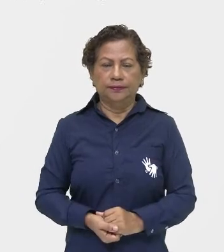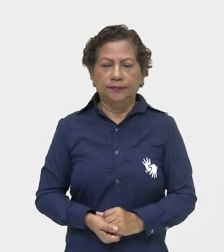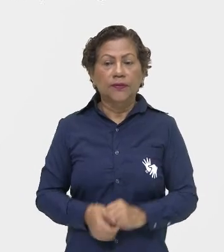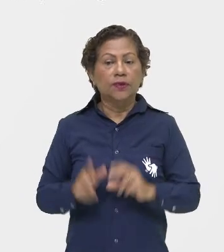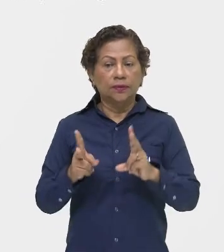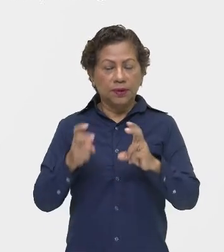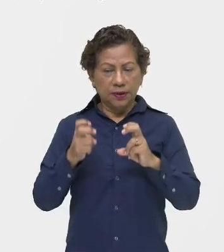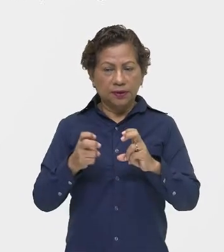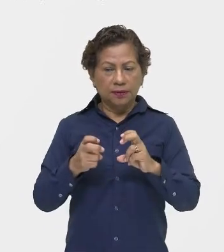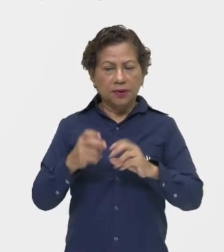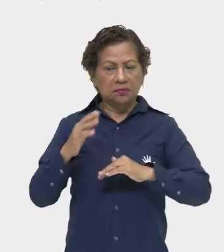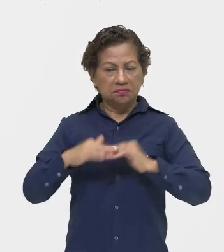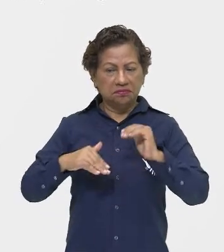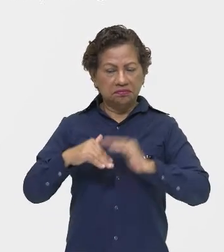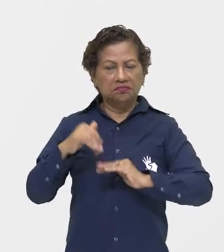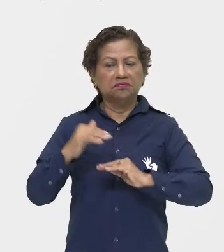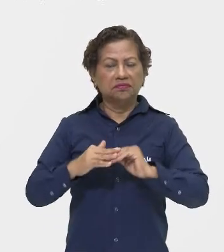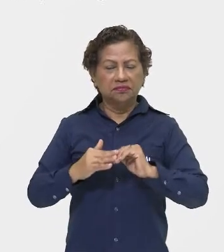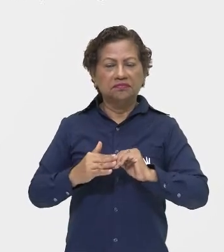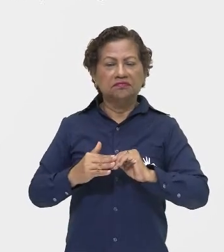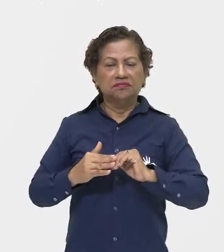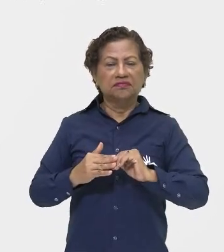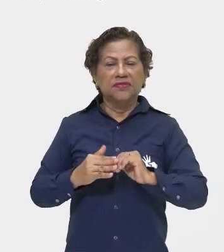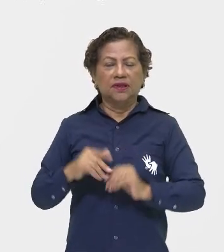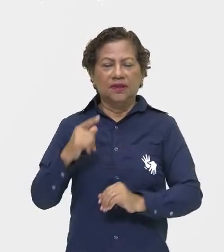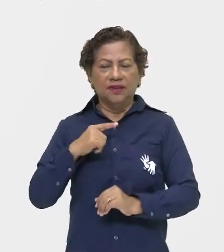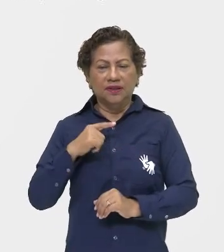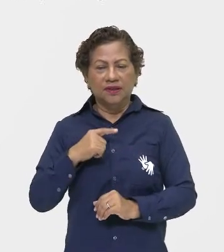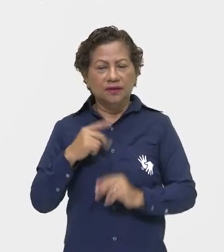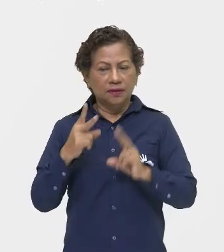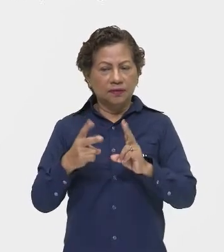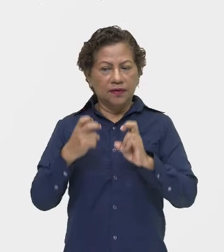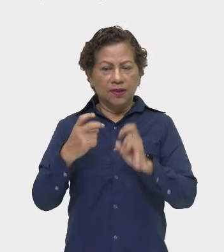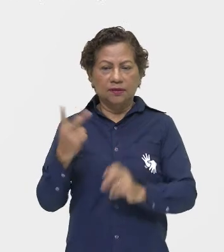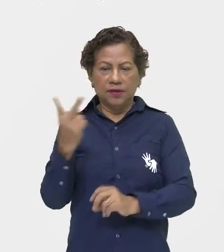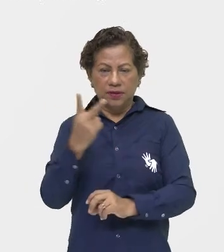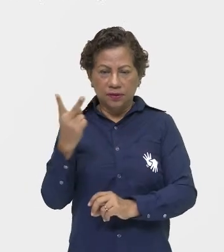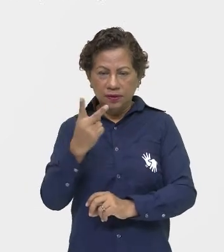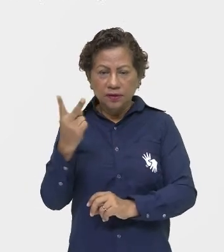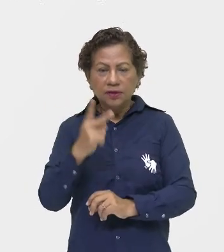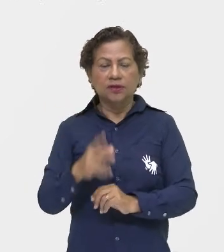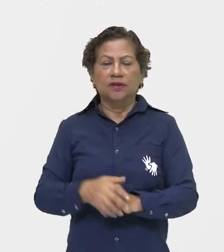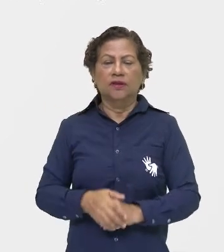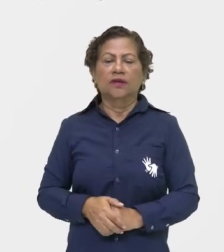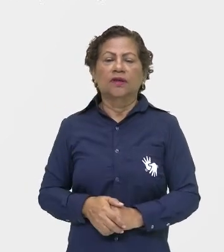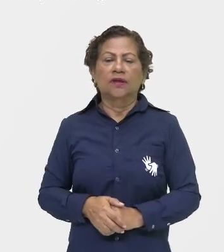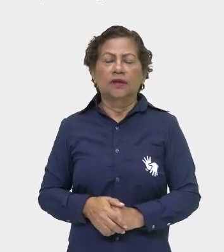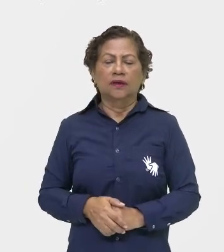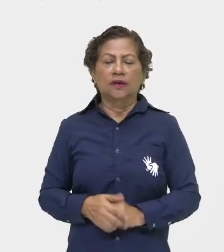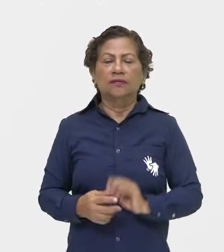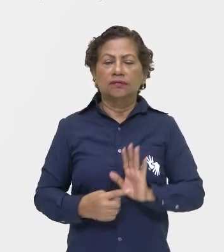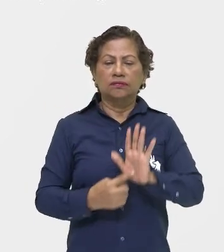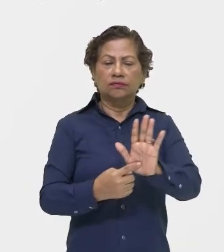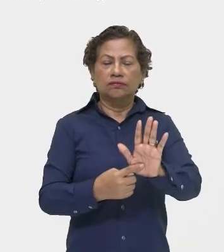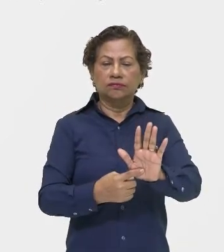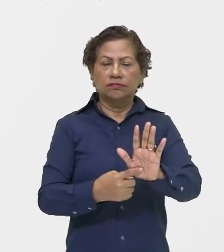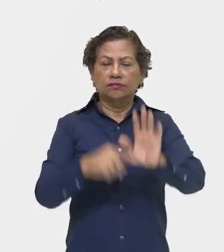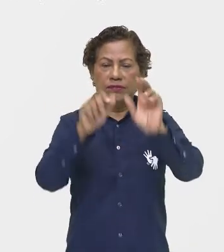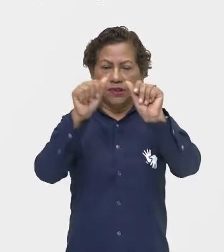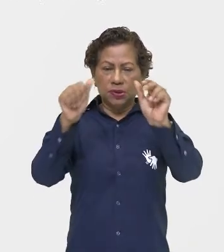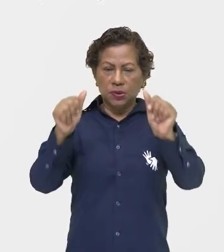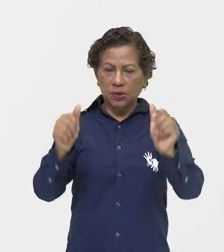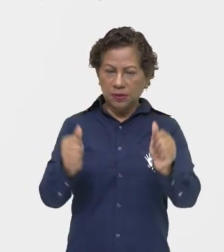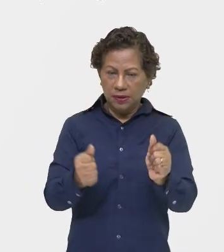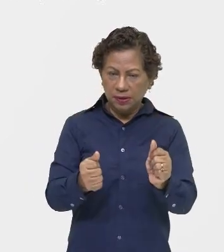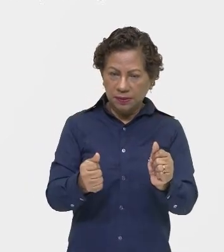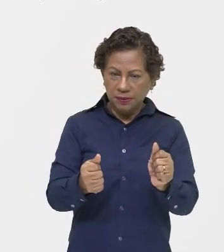artistas como os futuristas Humberto e Frantzen representaram em suas obras um universo de forças